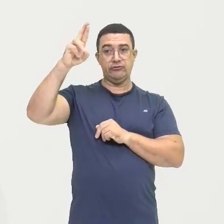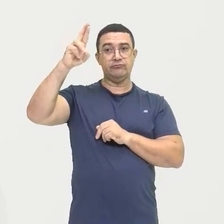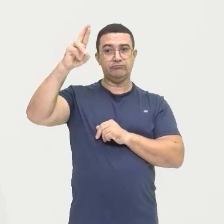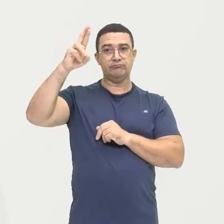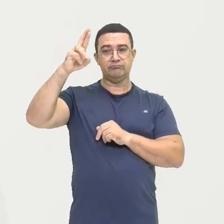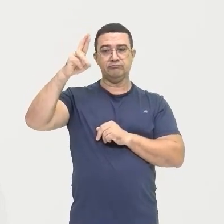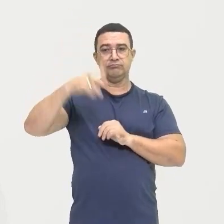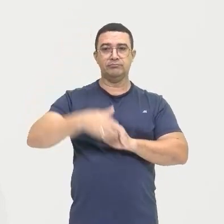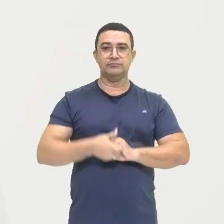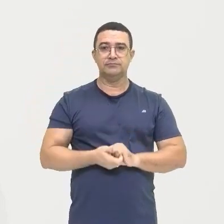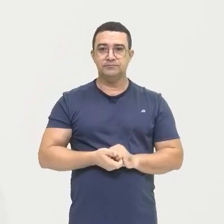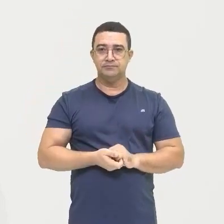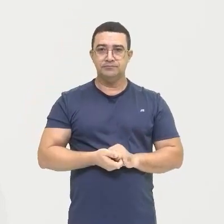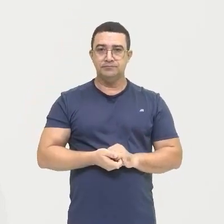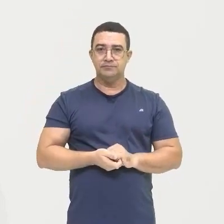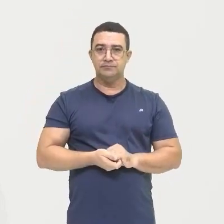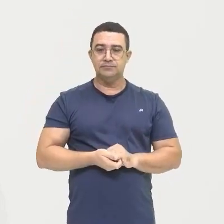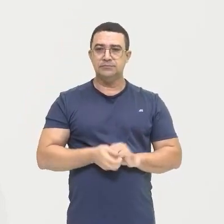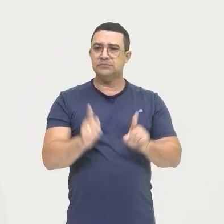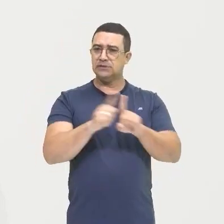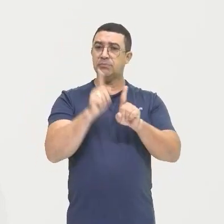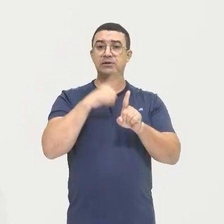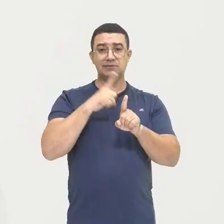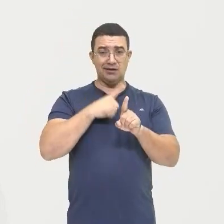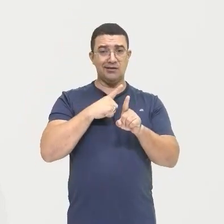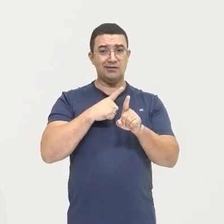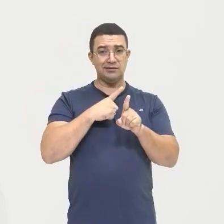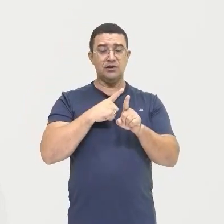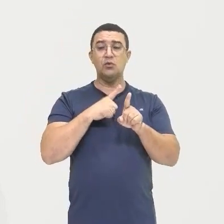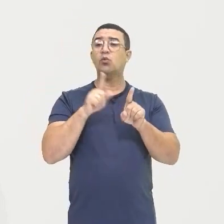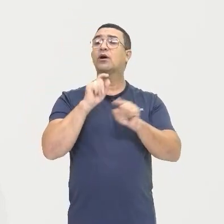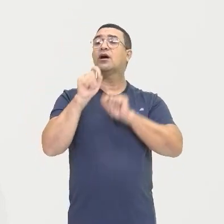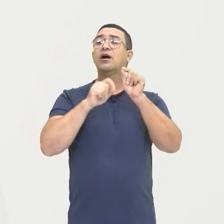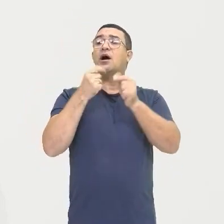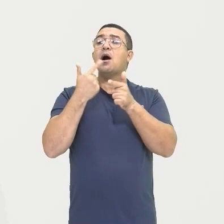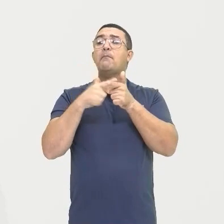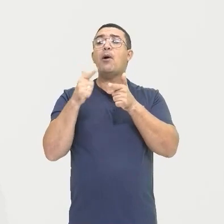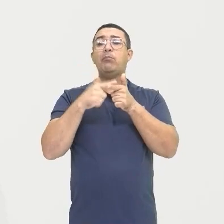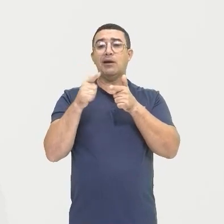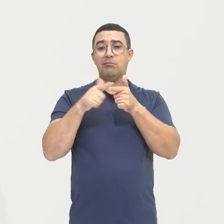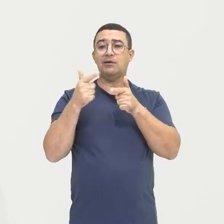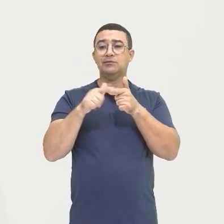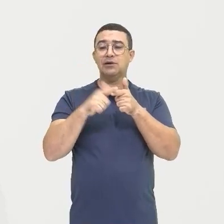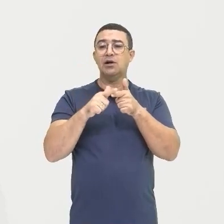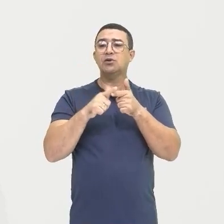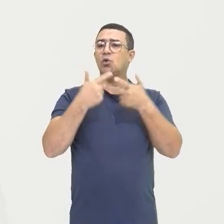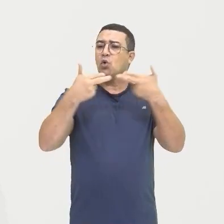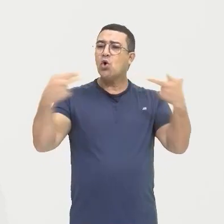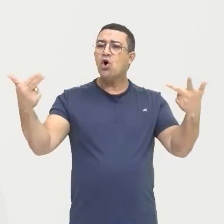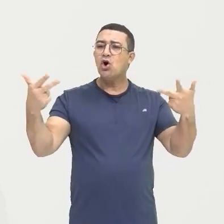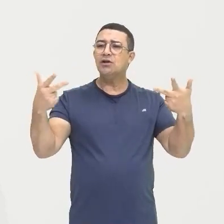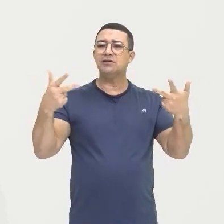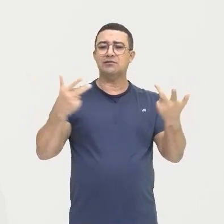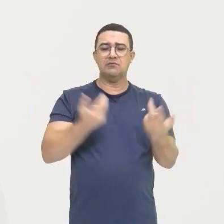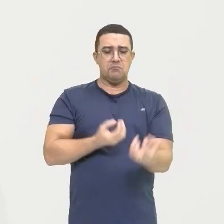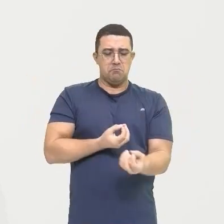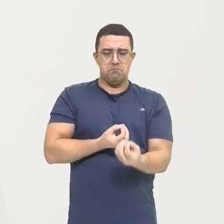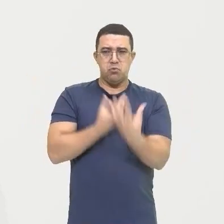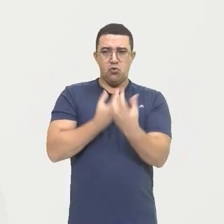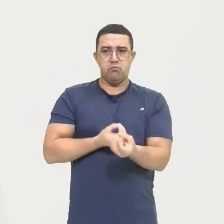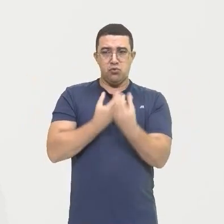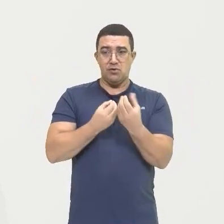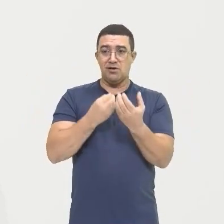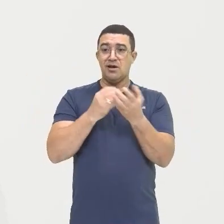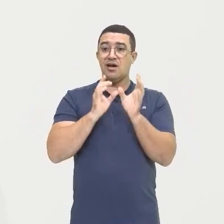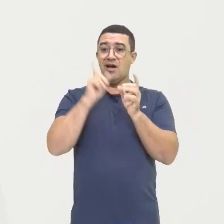proprietários A gente tem também Esse problema Da exportação Que a maior parte Da produção Ela é para